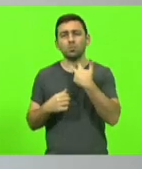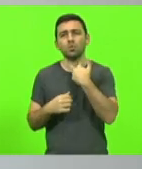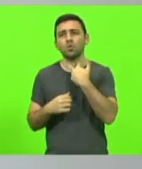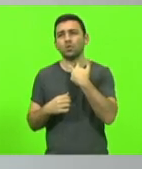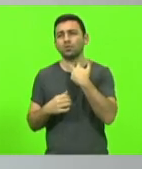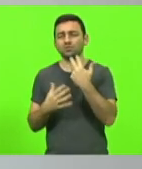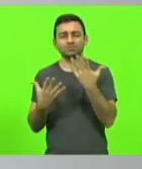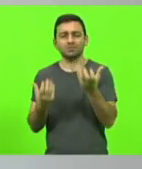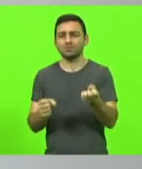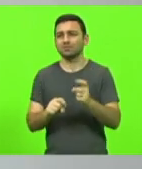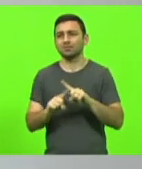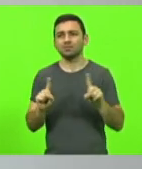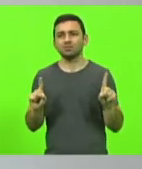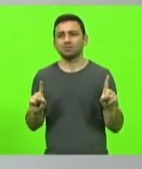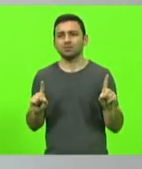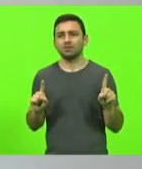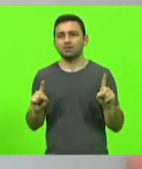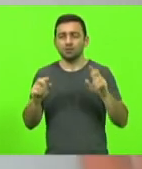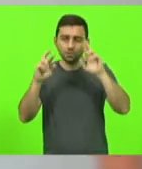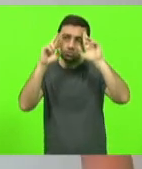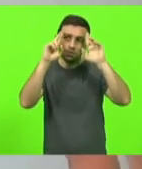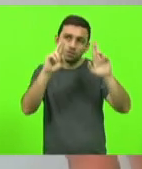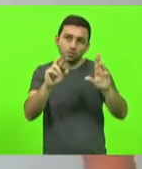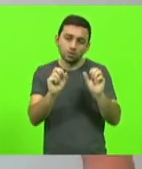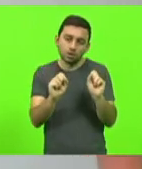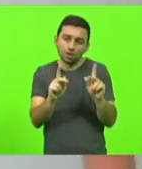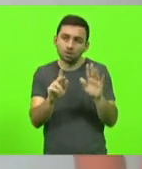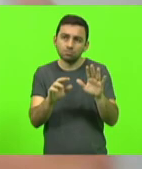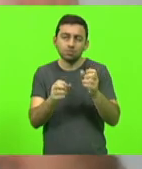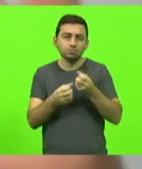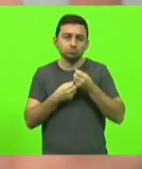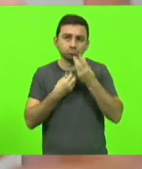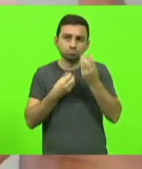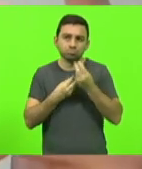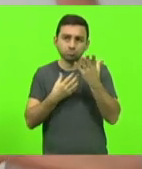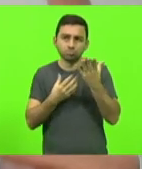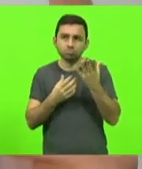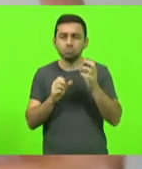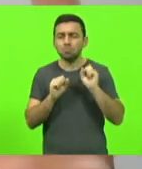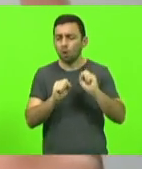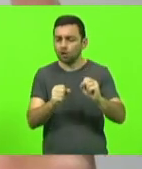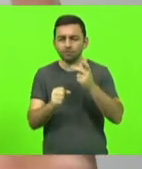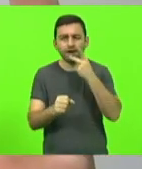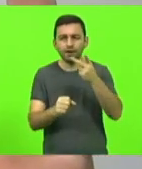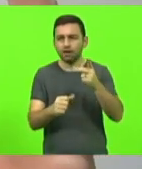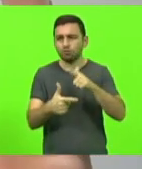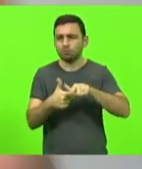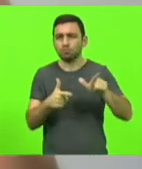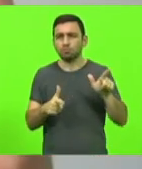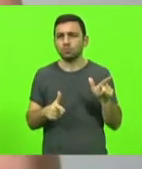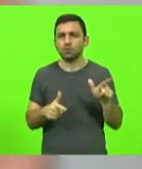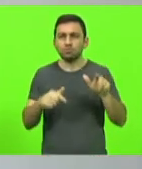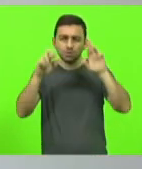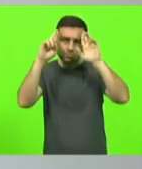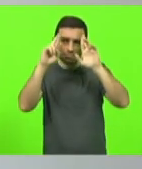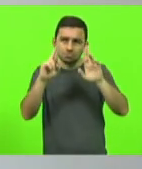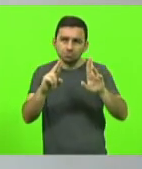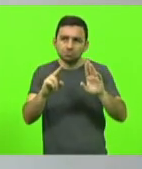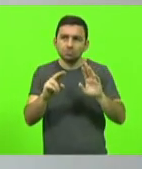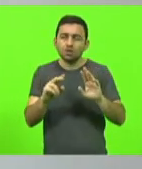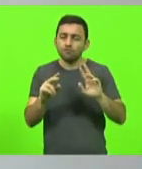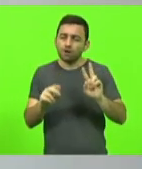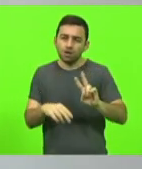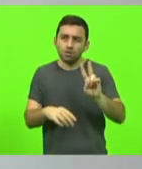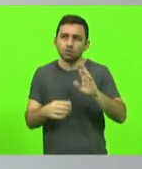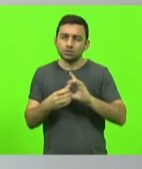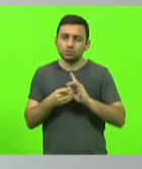aceitar isso, mas eu respeito porque o direito de expressão é direito mais puro, o direito mais importante dos valores de uma